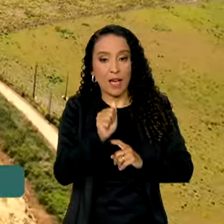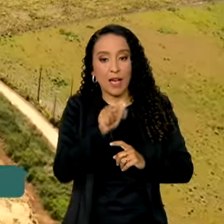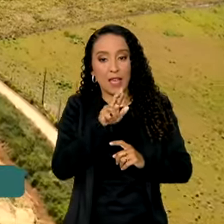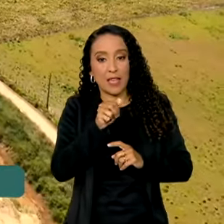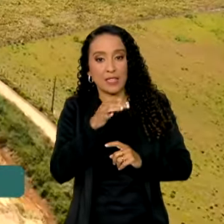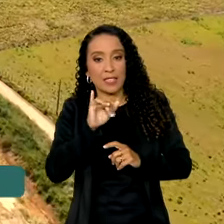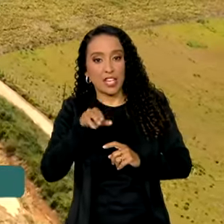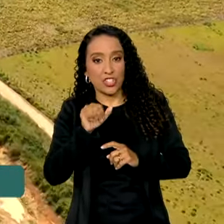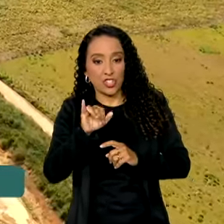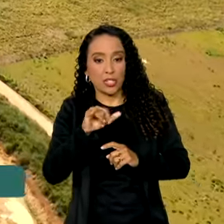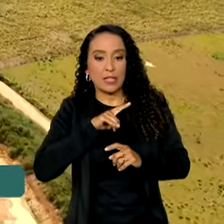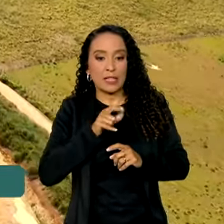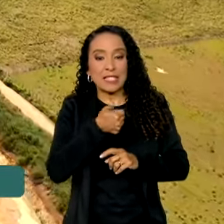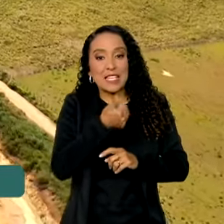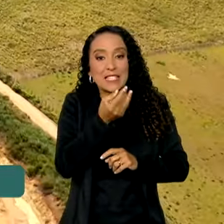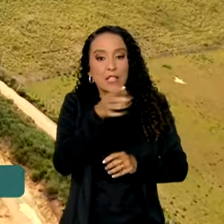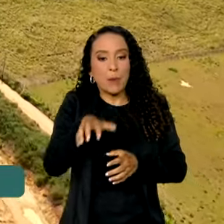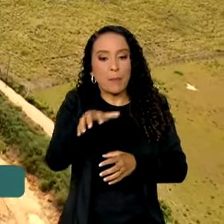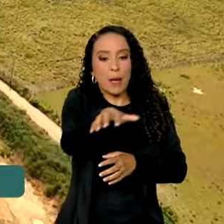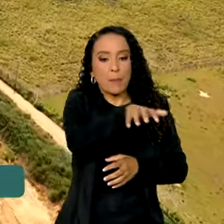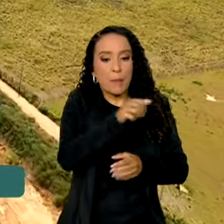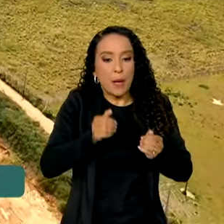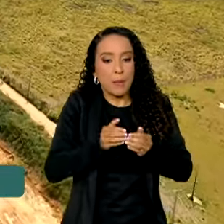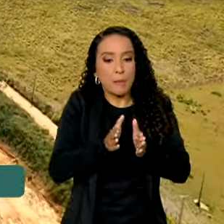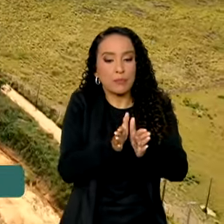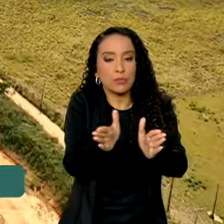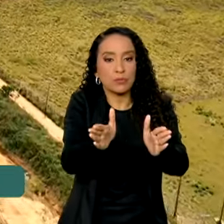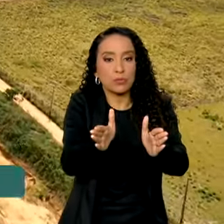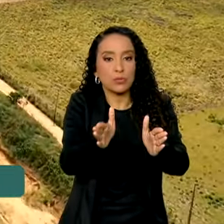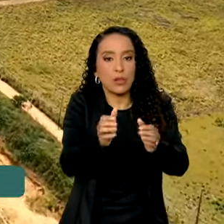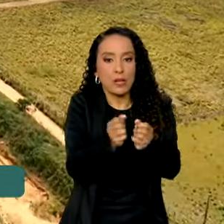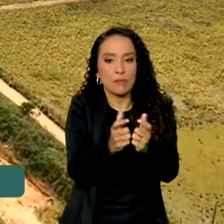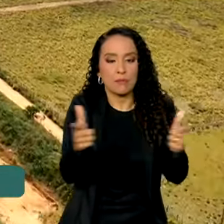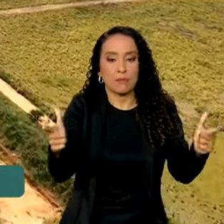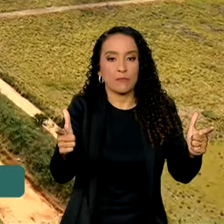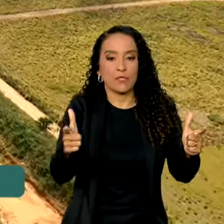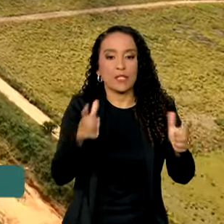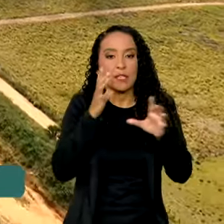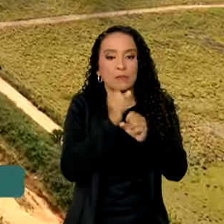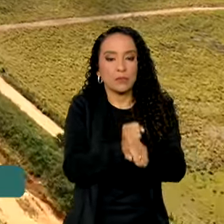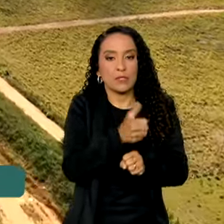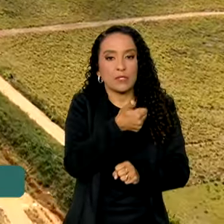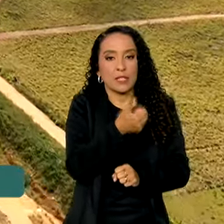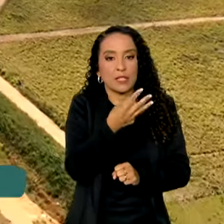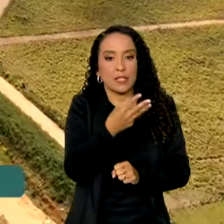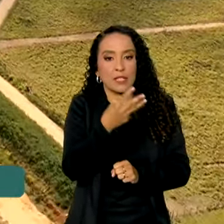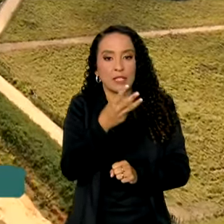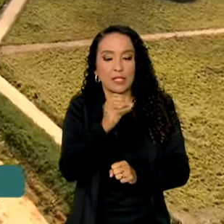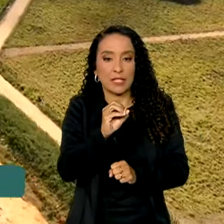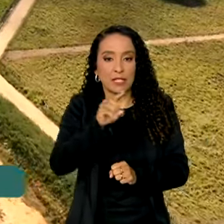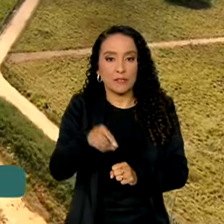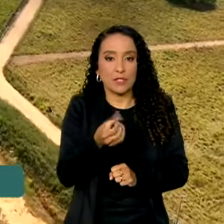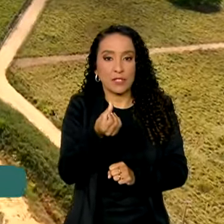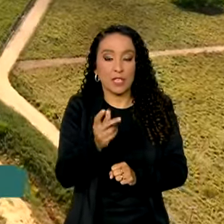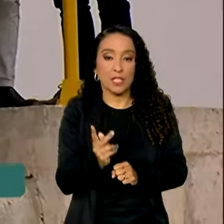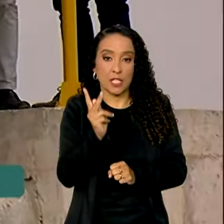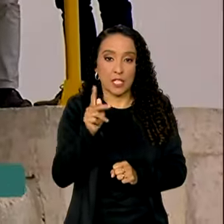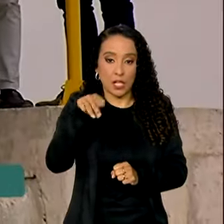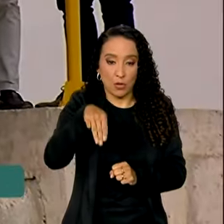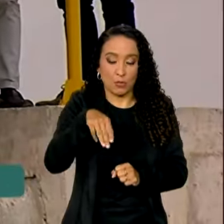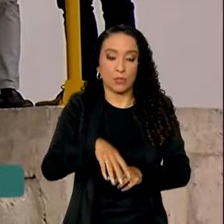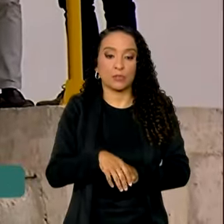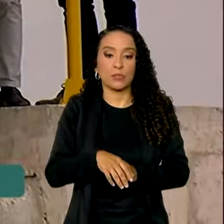conta com 17 segmentos de canais abertos, totalizando 130,6 quilômetros.